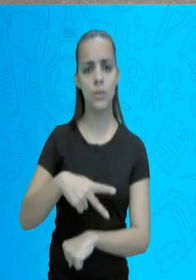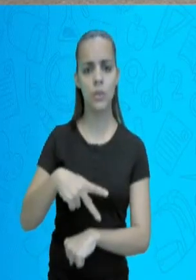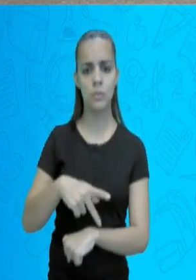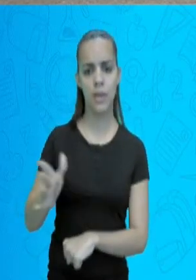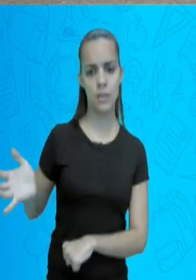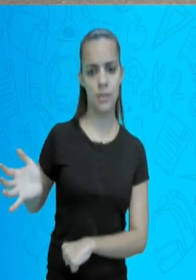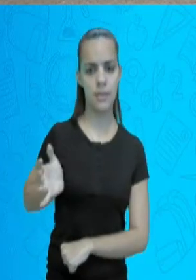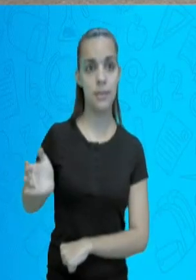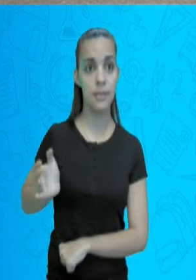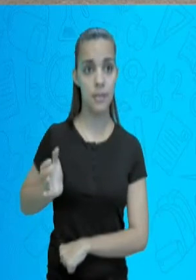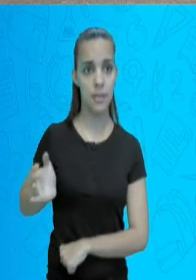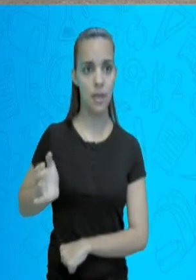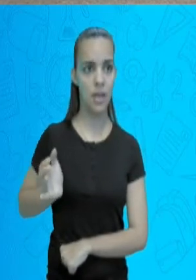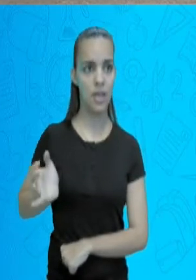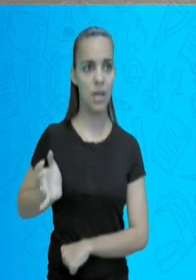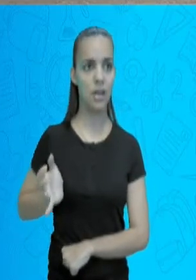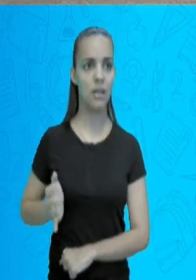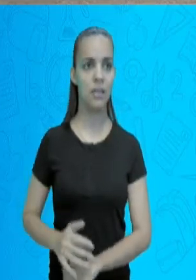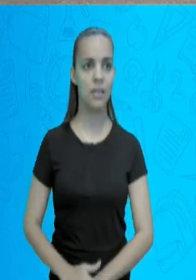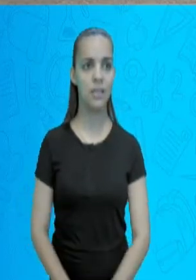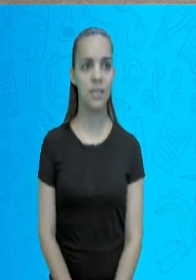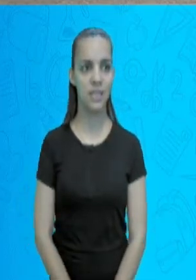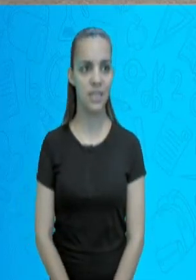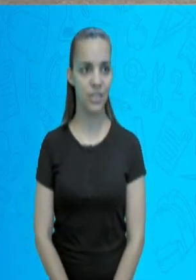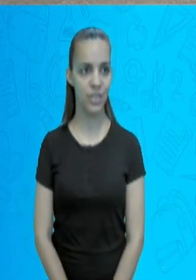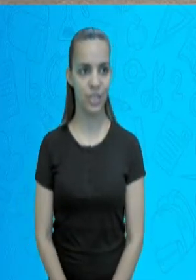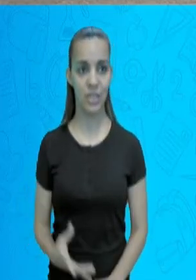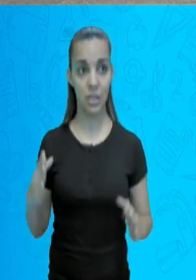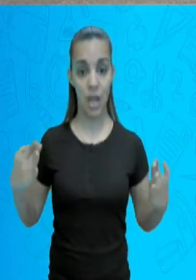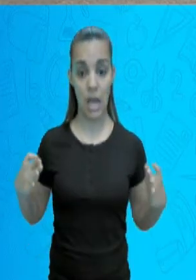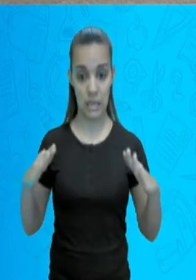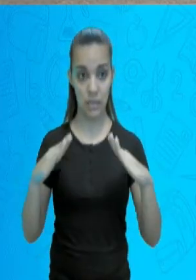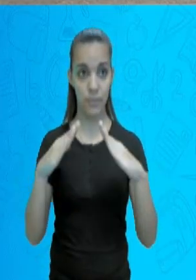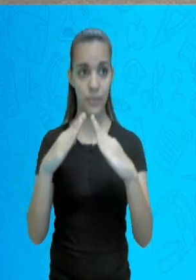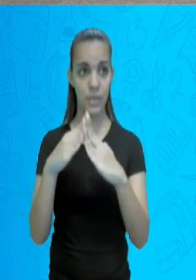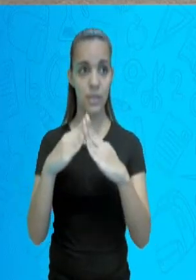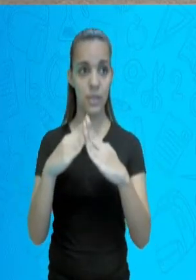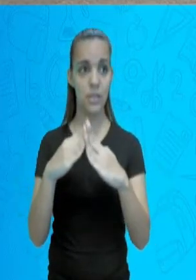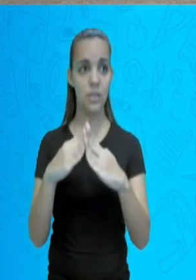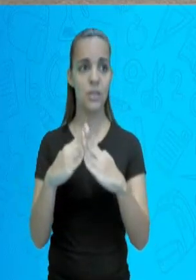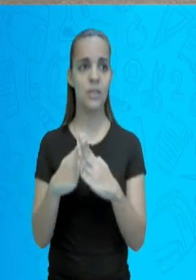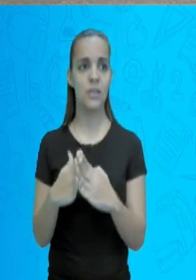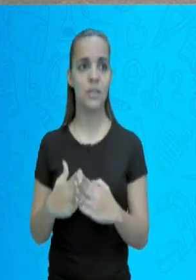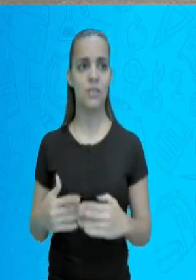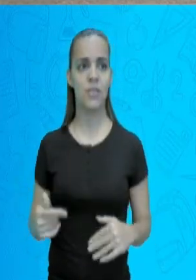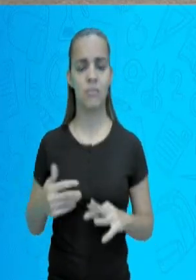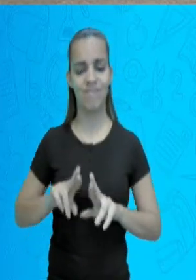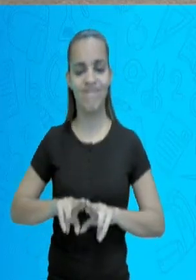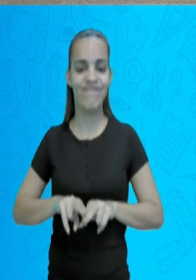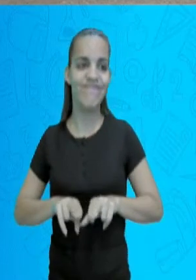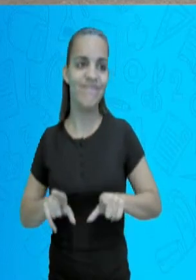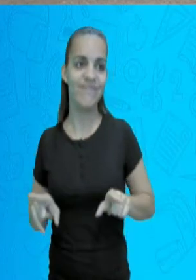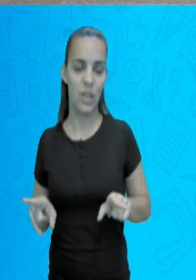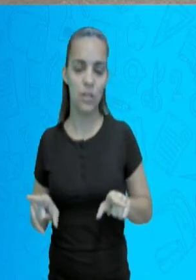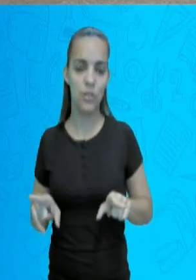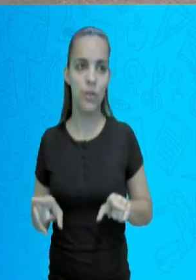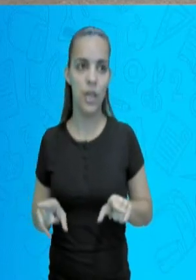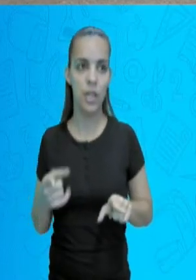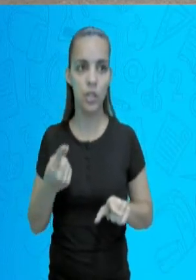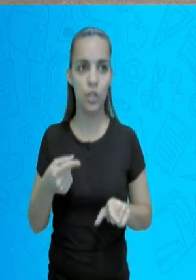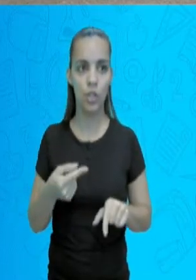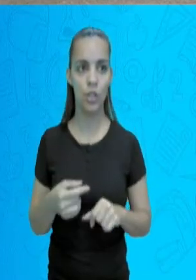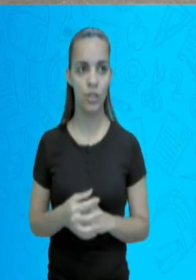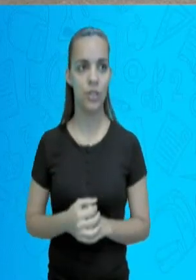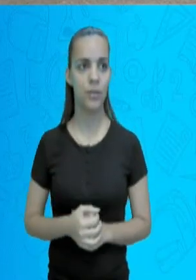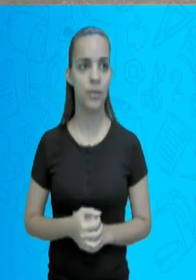desenvolvidos, as pirâmides, né, elas já assumem uma forma diferenciada, que a gente já